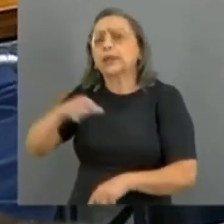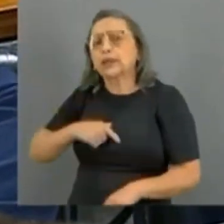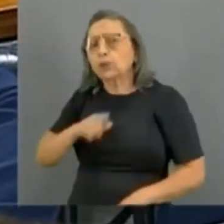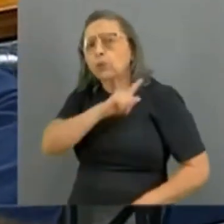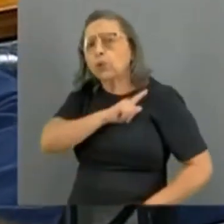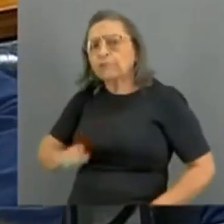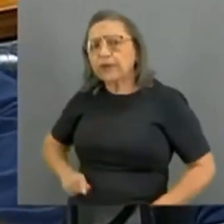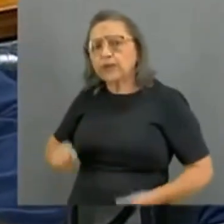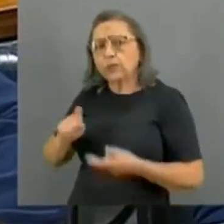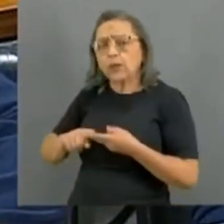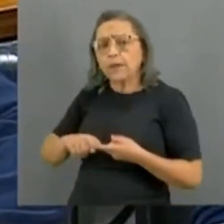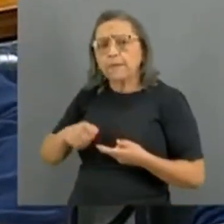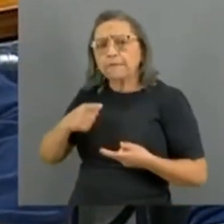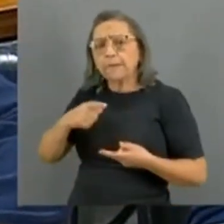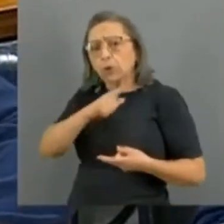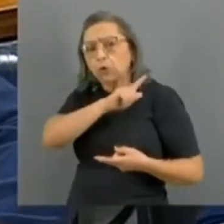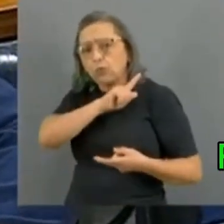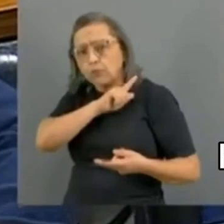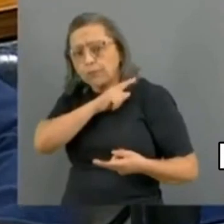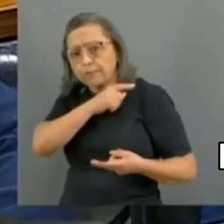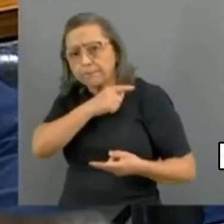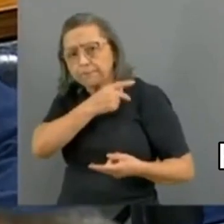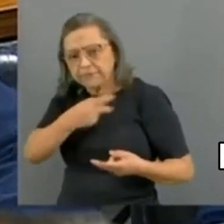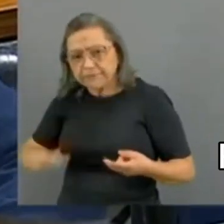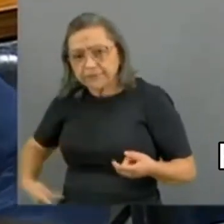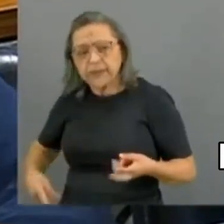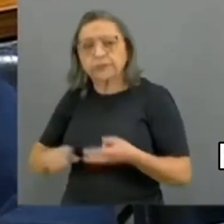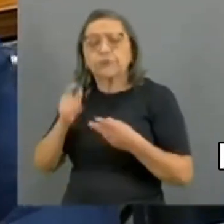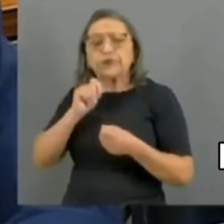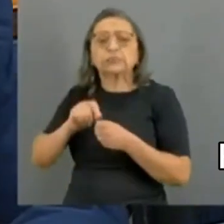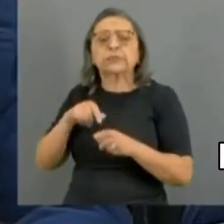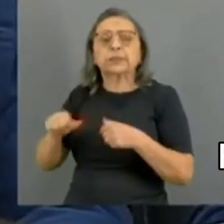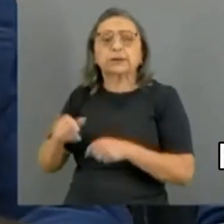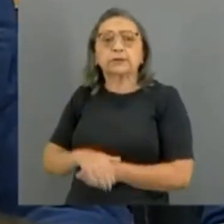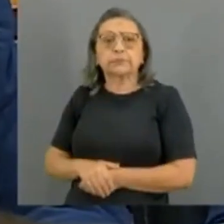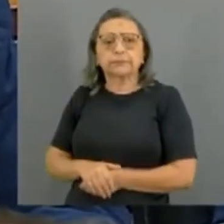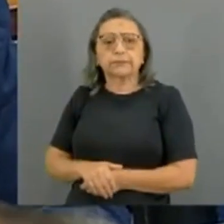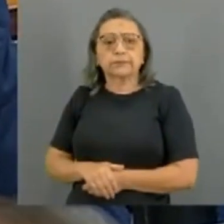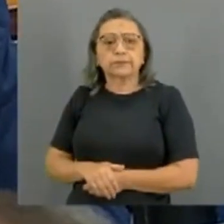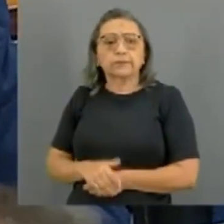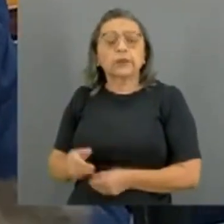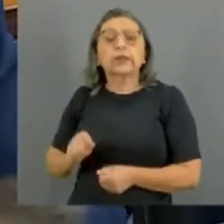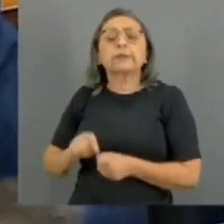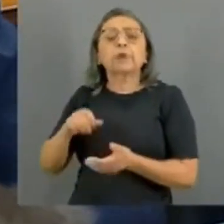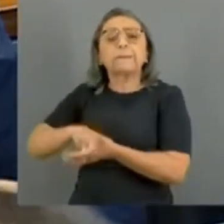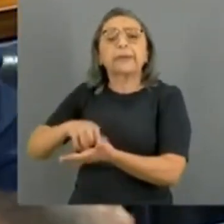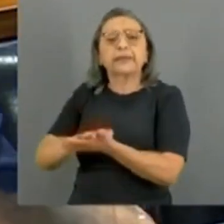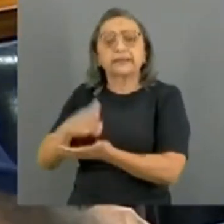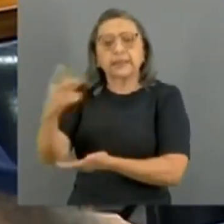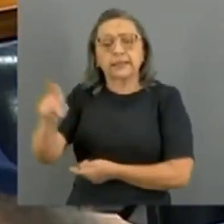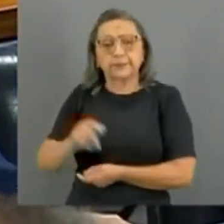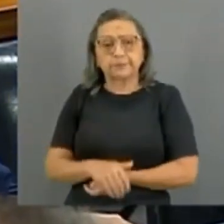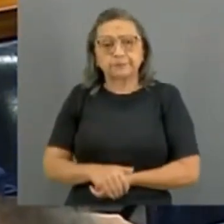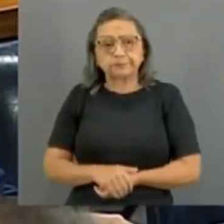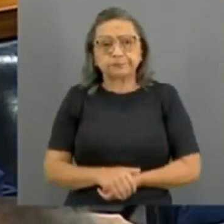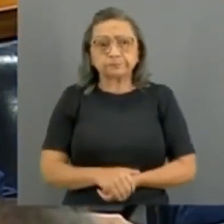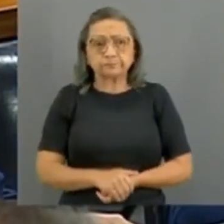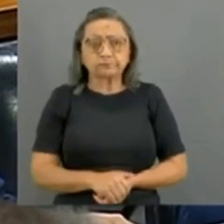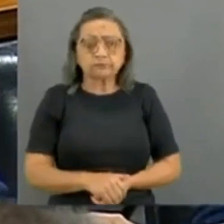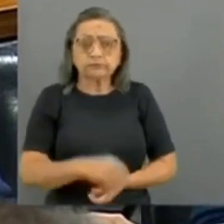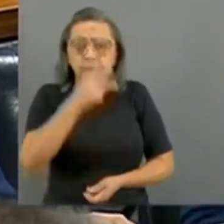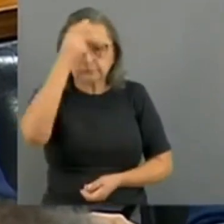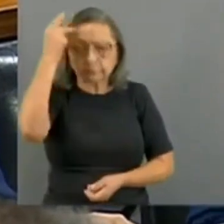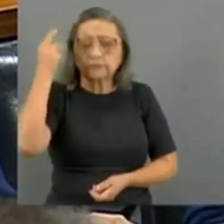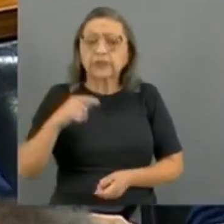que não faz a cirurgia acontecer? Um brasileiro que precisa da questão de excelência do trabalho do governo federal, que chega numa fila, chega num